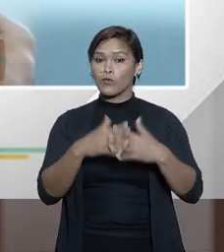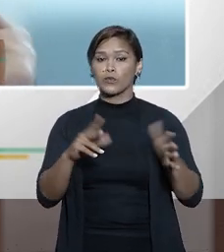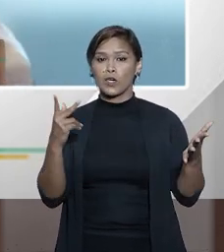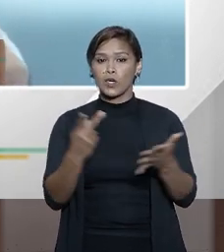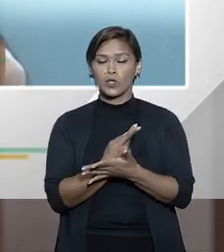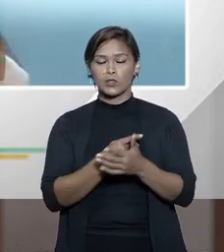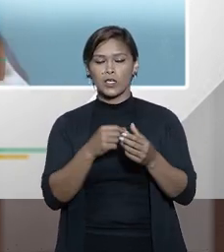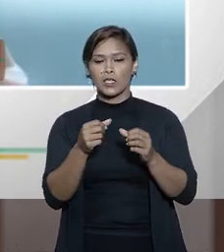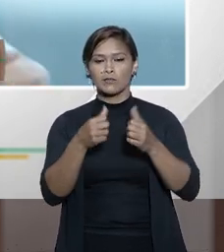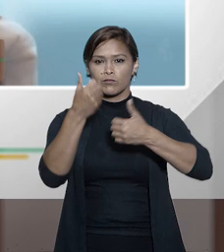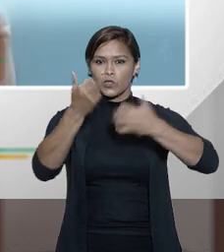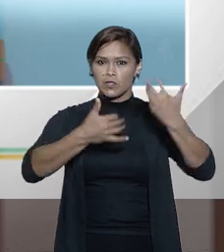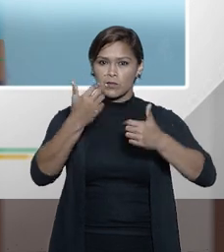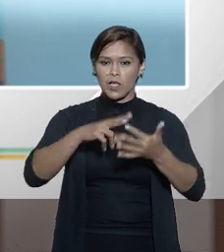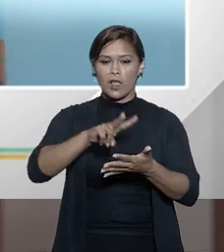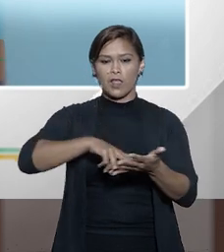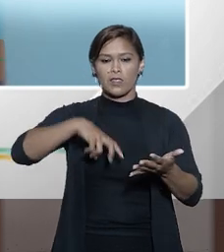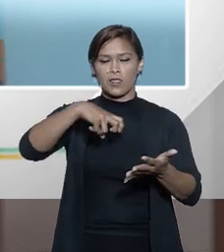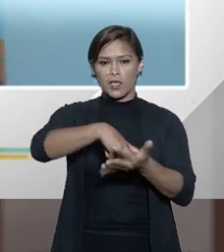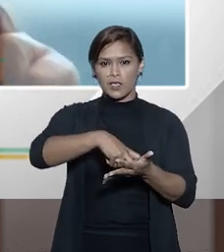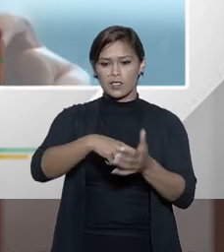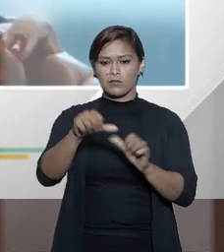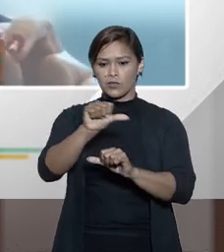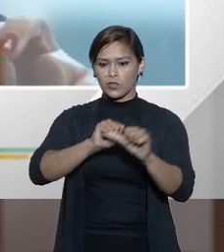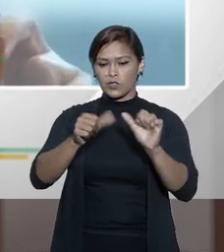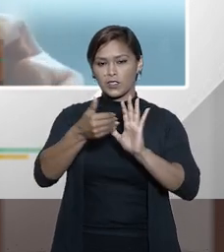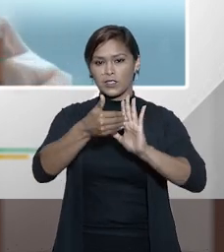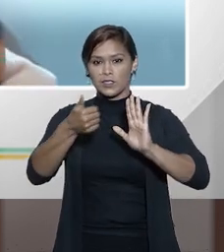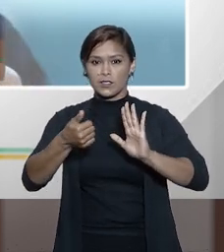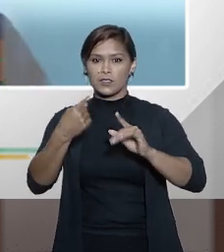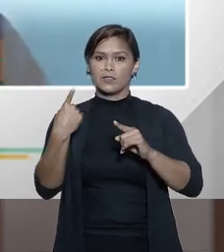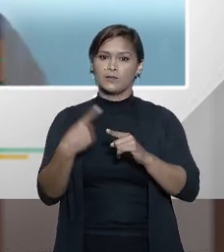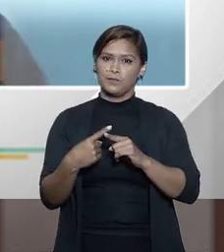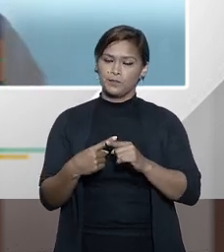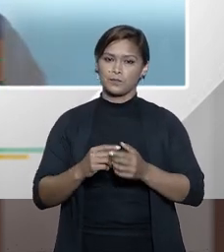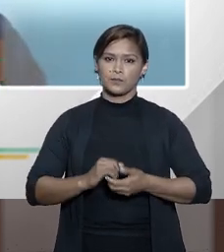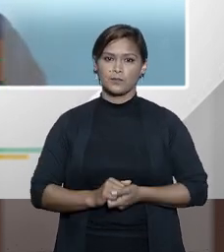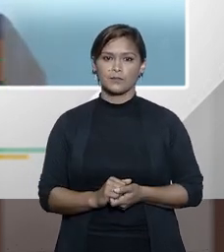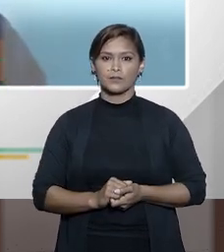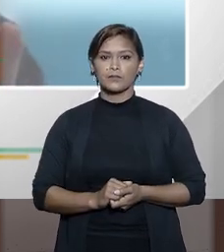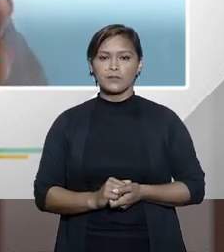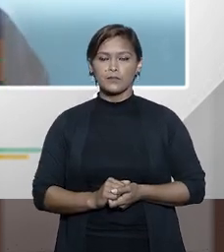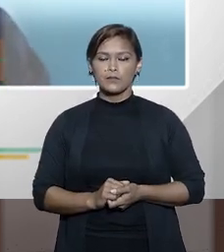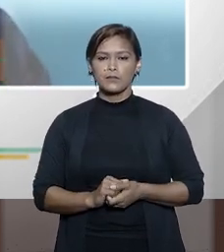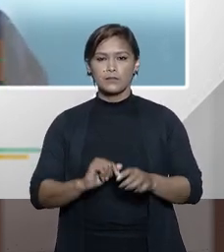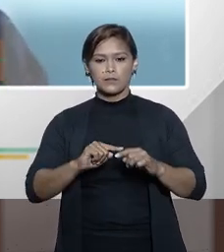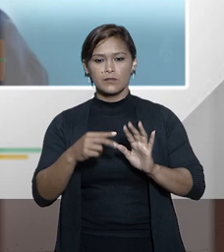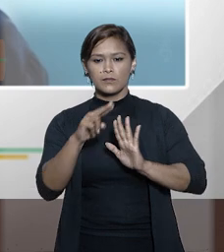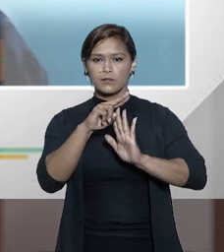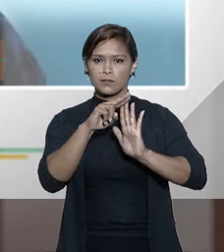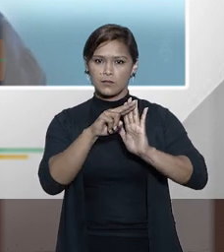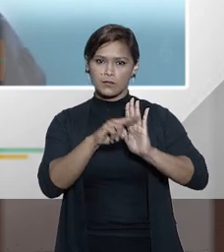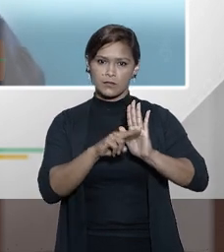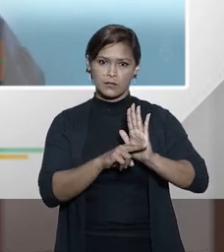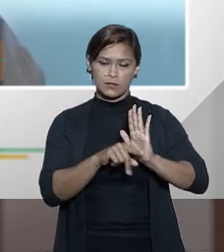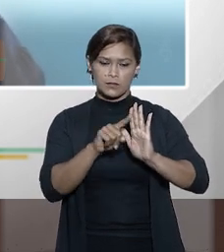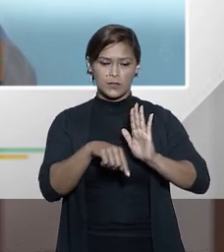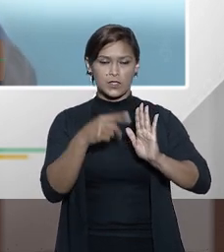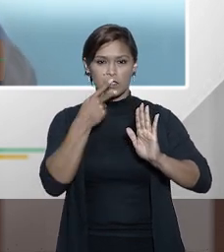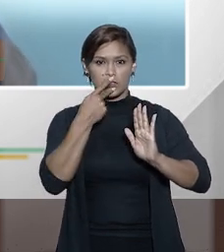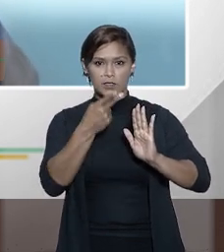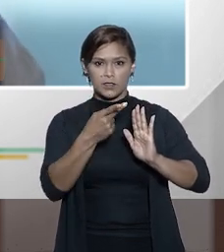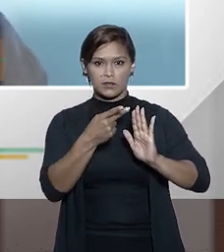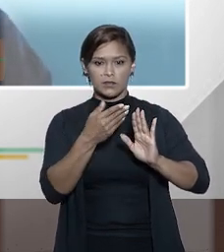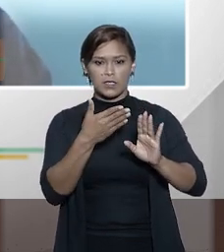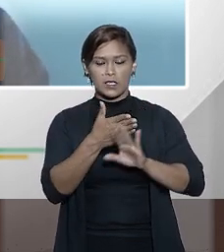grande com a transferência de execução da pena e a extradição mas pela normativa quando a gente